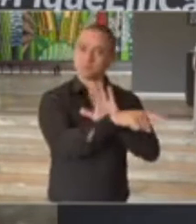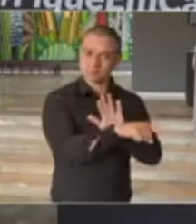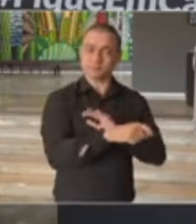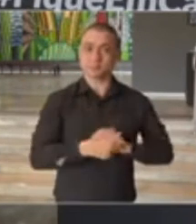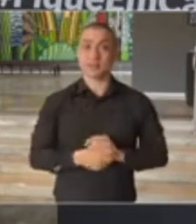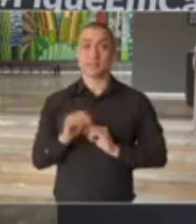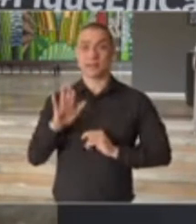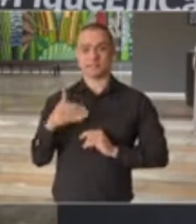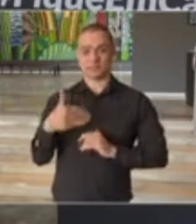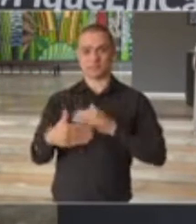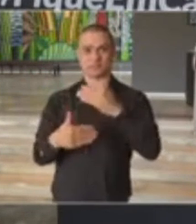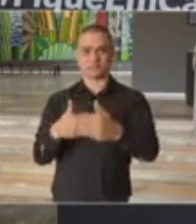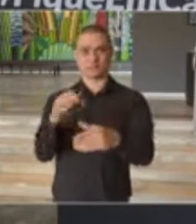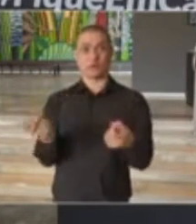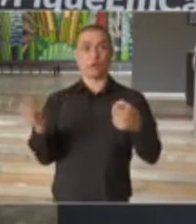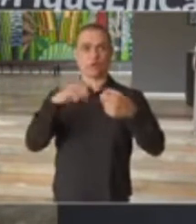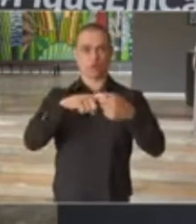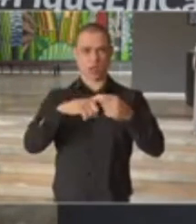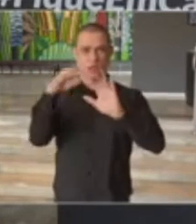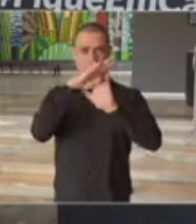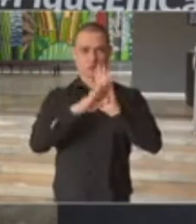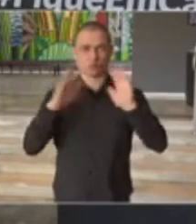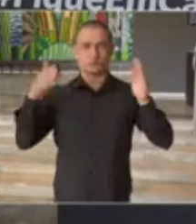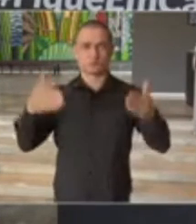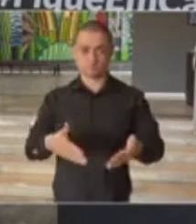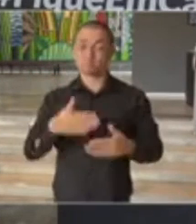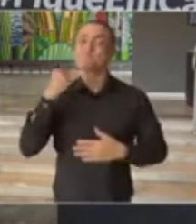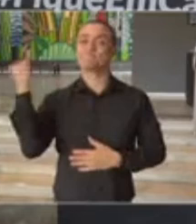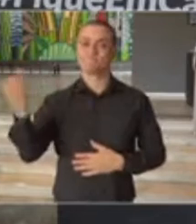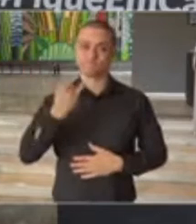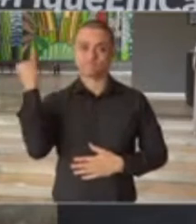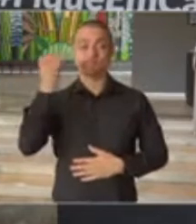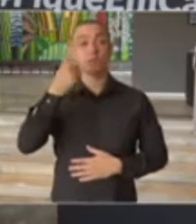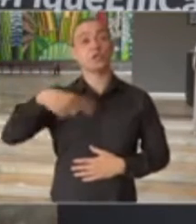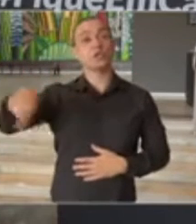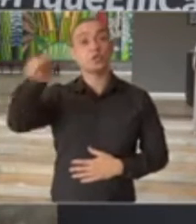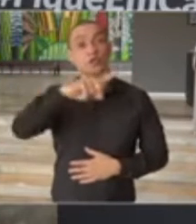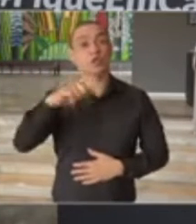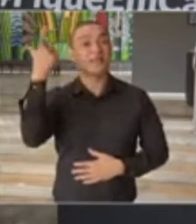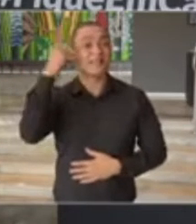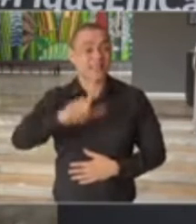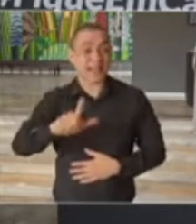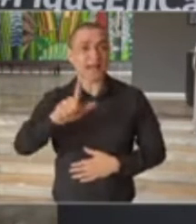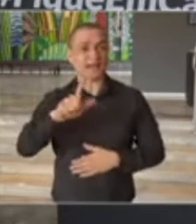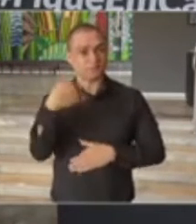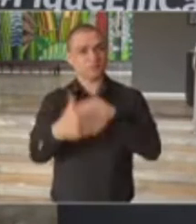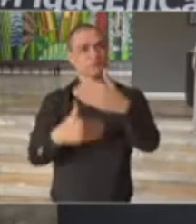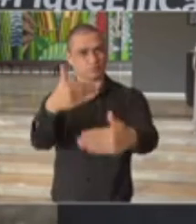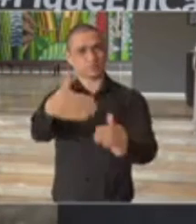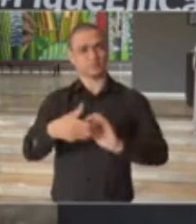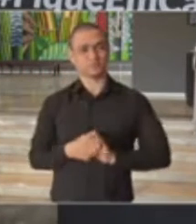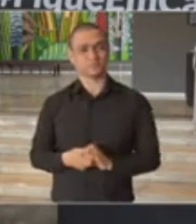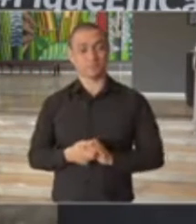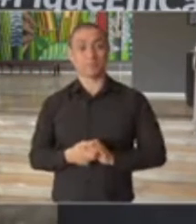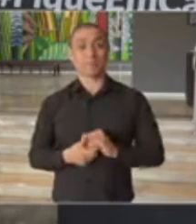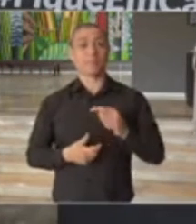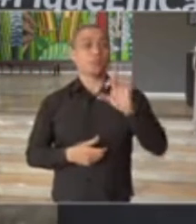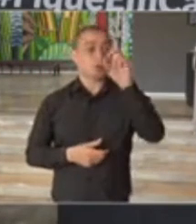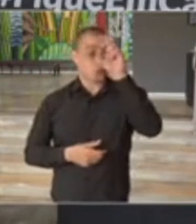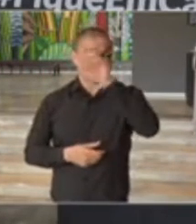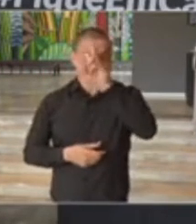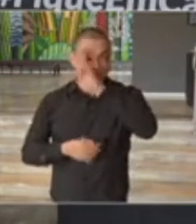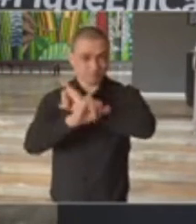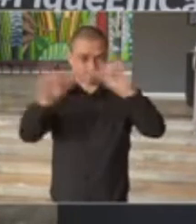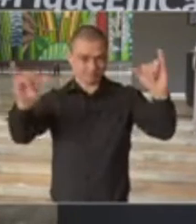e a implementação dos protocolos é muito importante para que possamos seguir com esse processo. Eu gostaria de lembrar